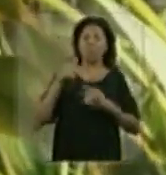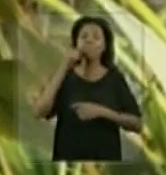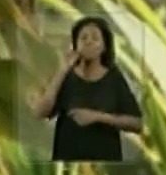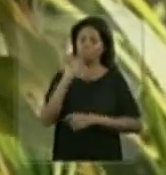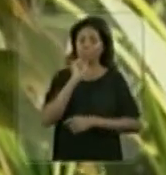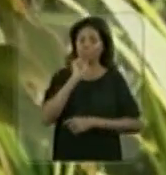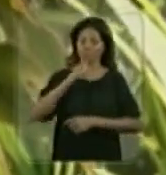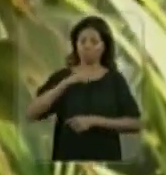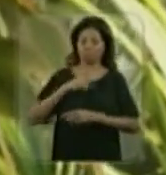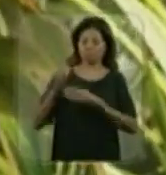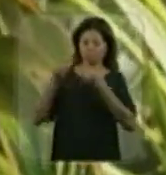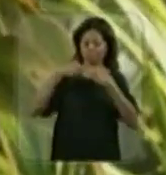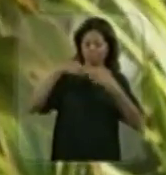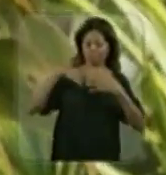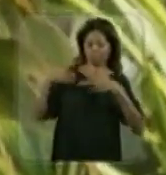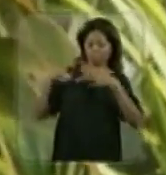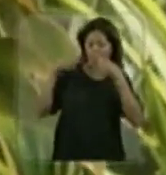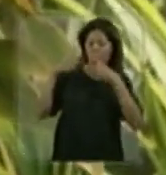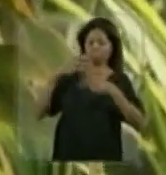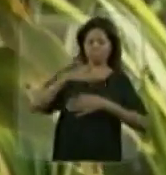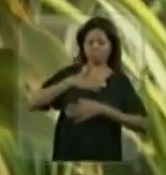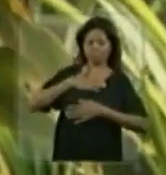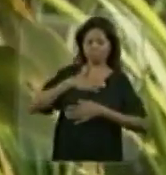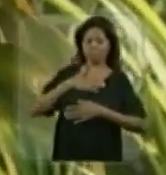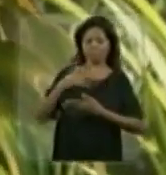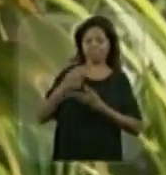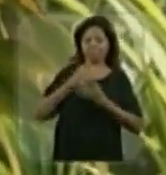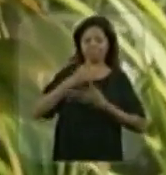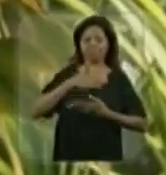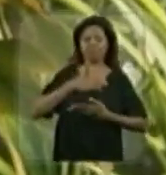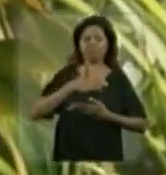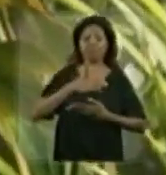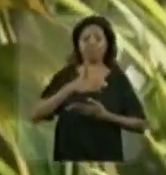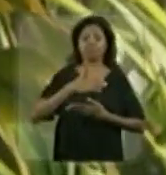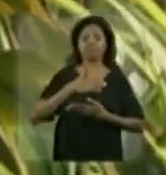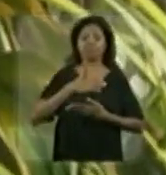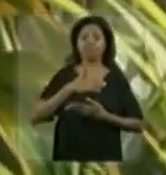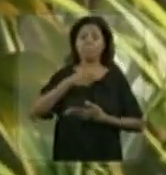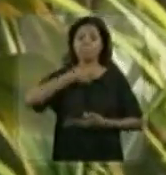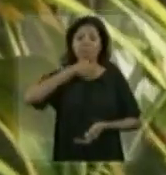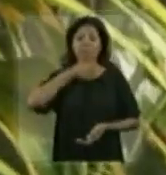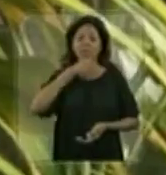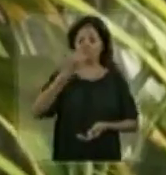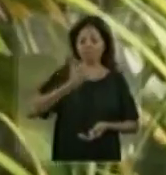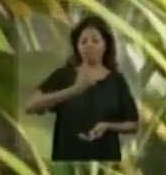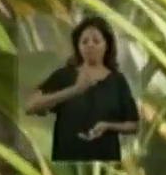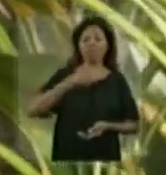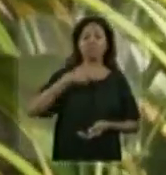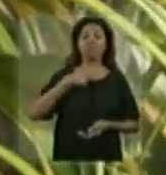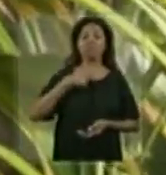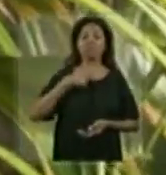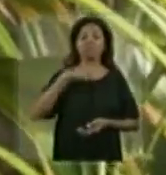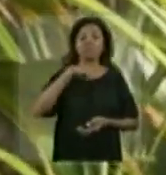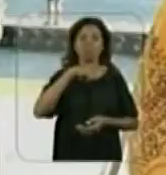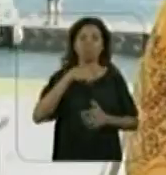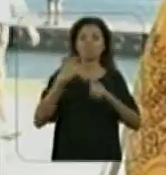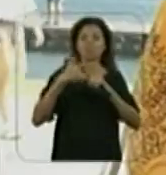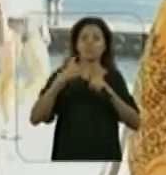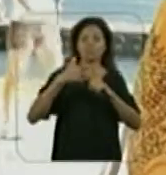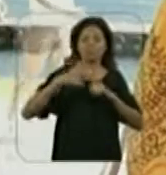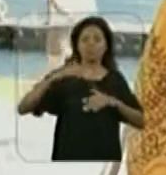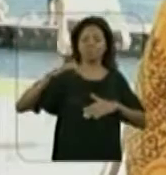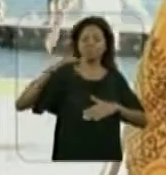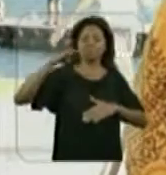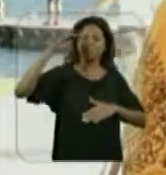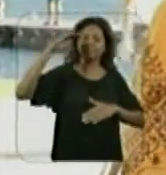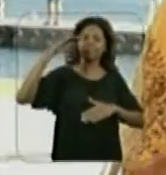através da minha mãe que eu me infectei. E aí, tipo, minha avó falava que eu tinha um problema de crescimento, que eu